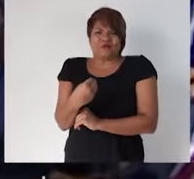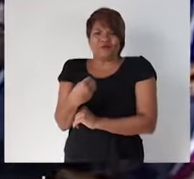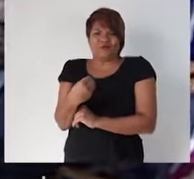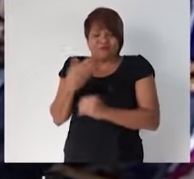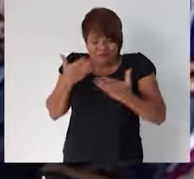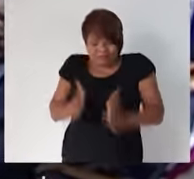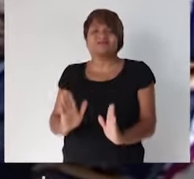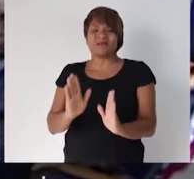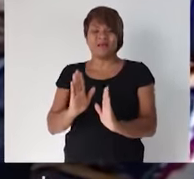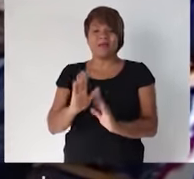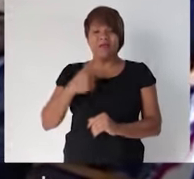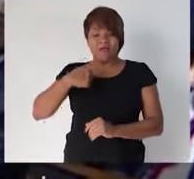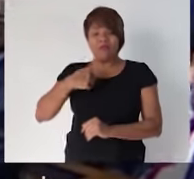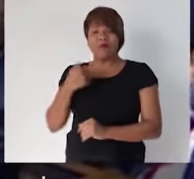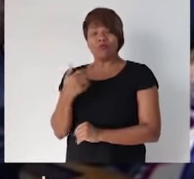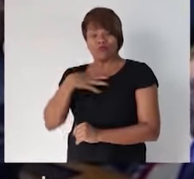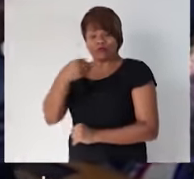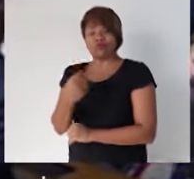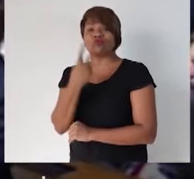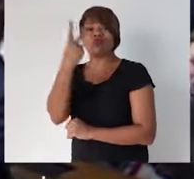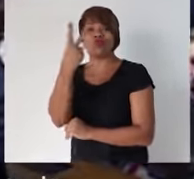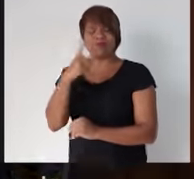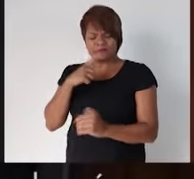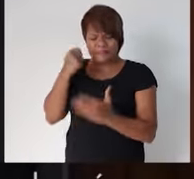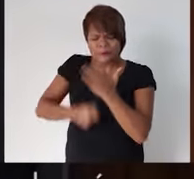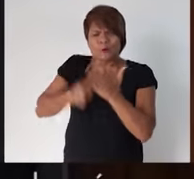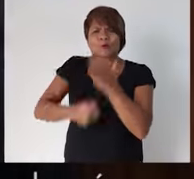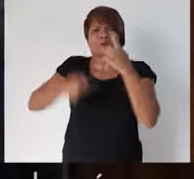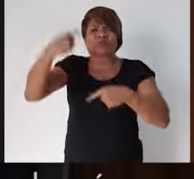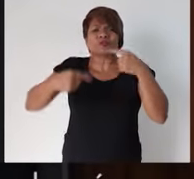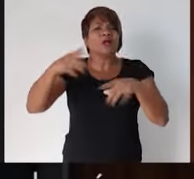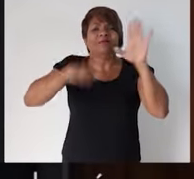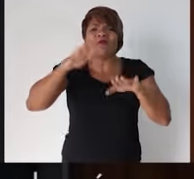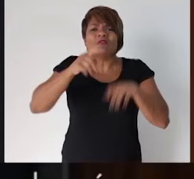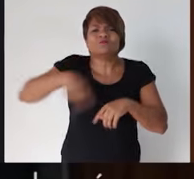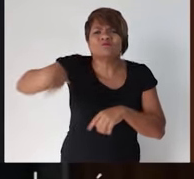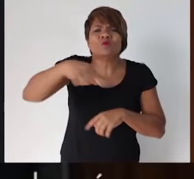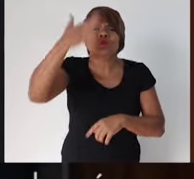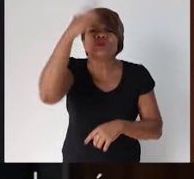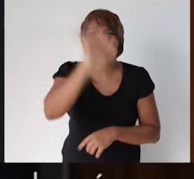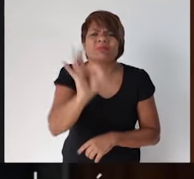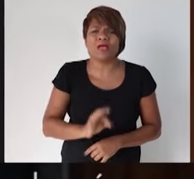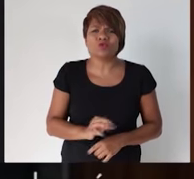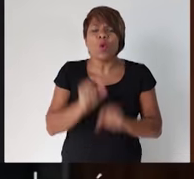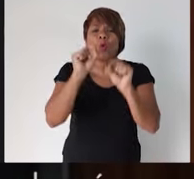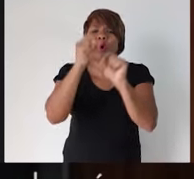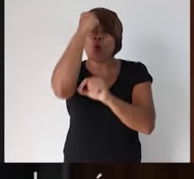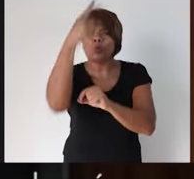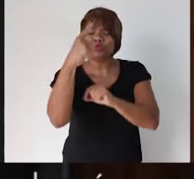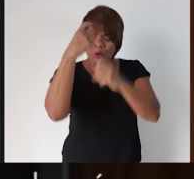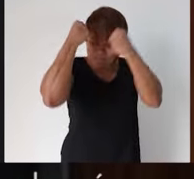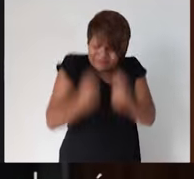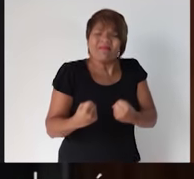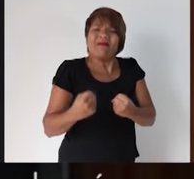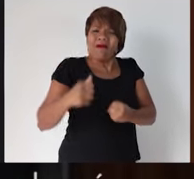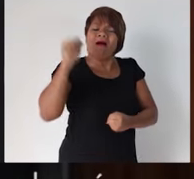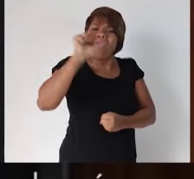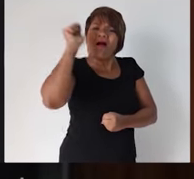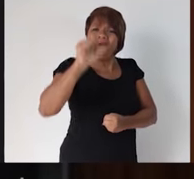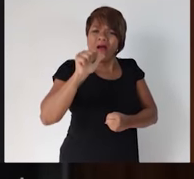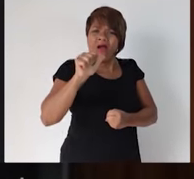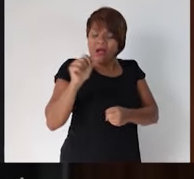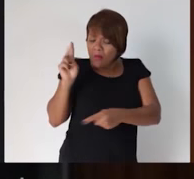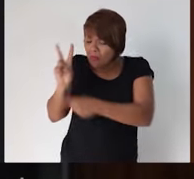dois filhos, até a luta política concreta. Talvez vocês não entendam qual é a cultura que pesa sobre nós